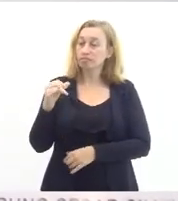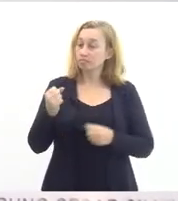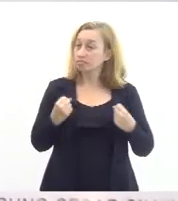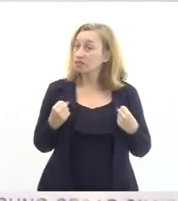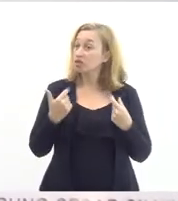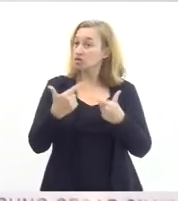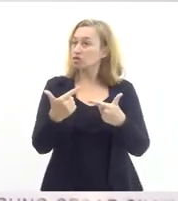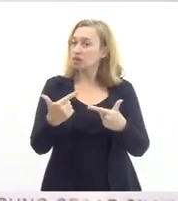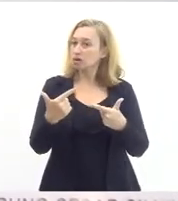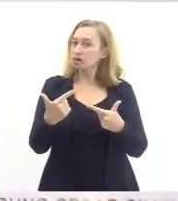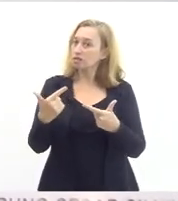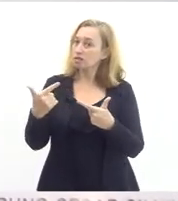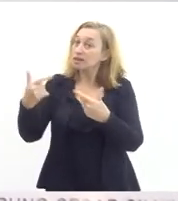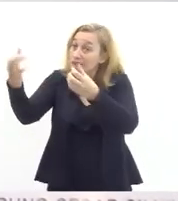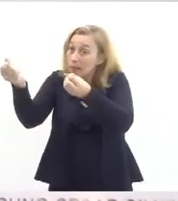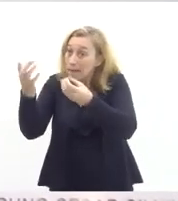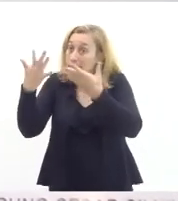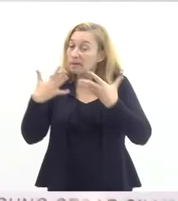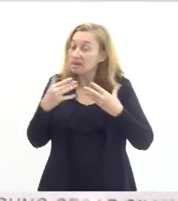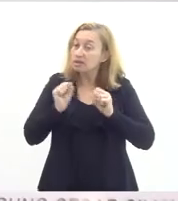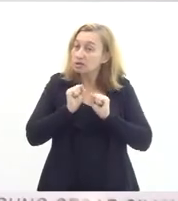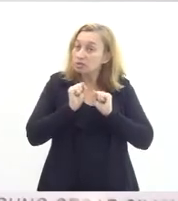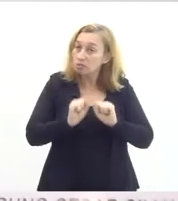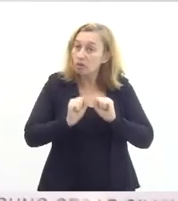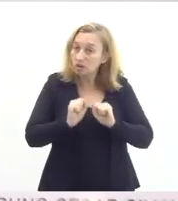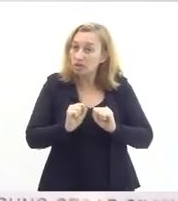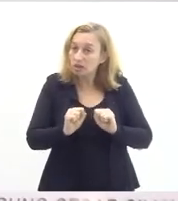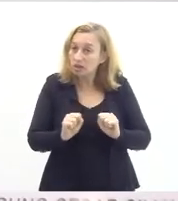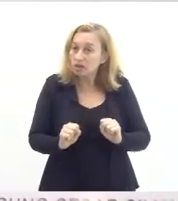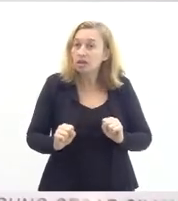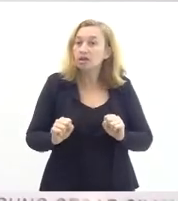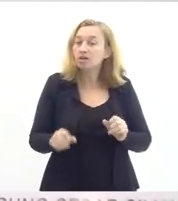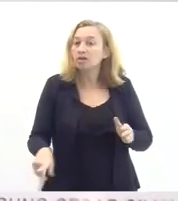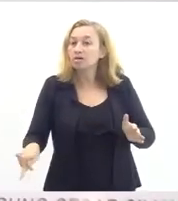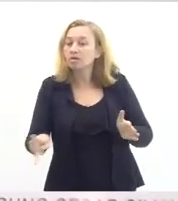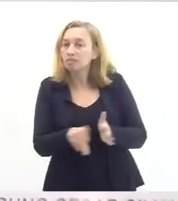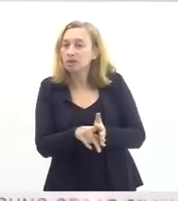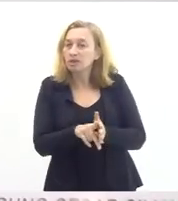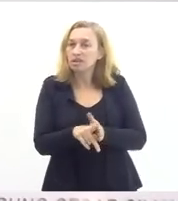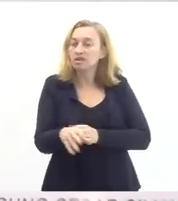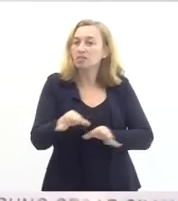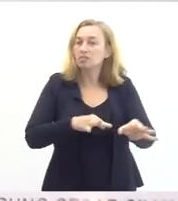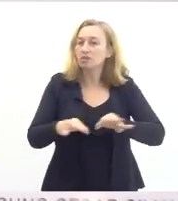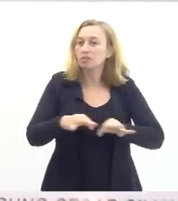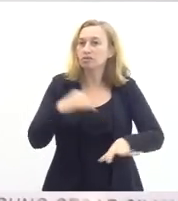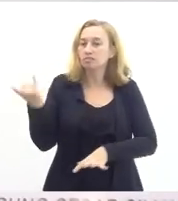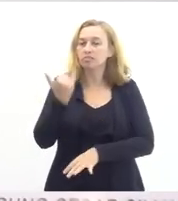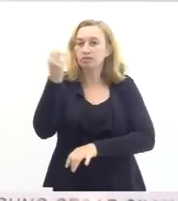com essa benção de poder participar de um projeto tão importante para a educação brasileira